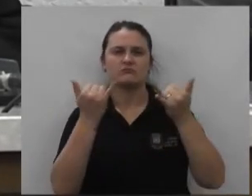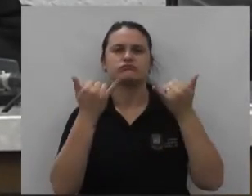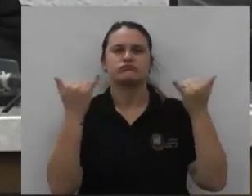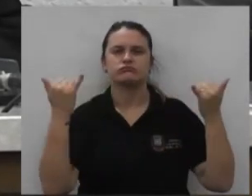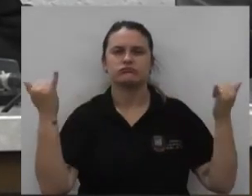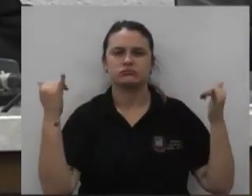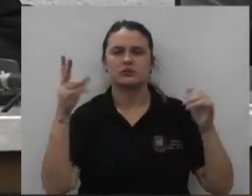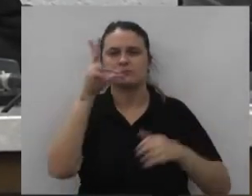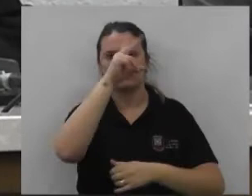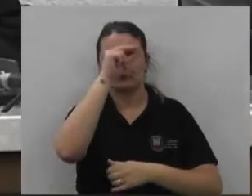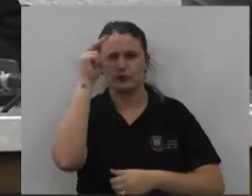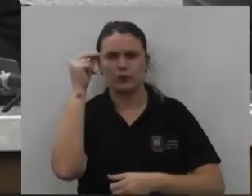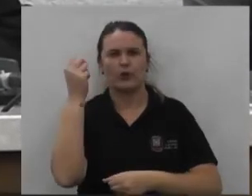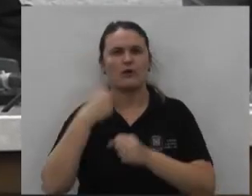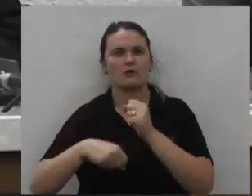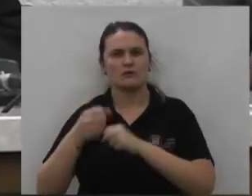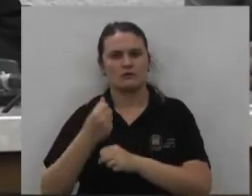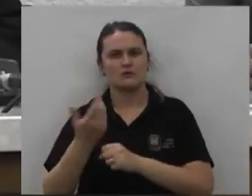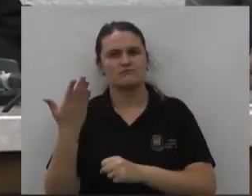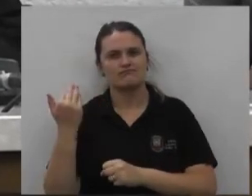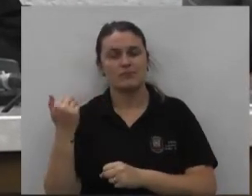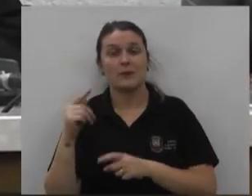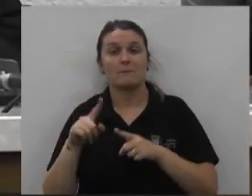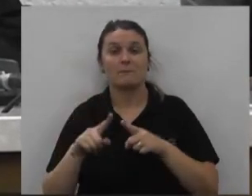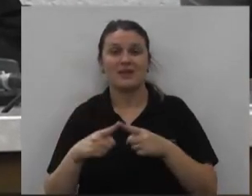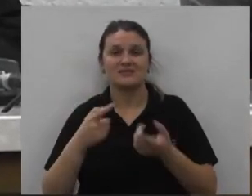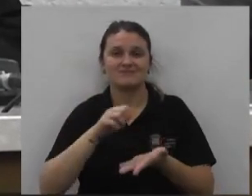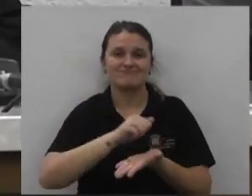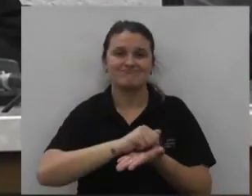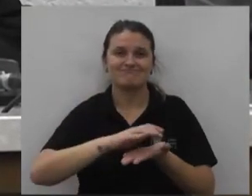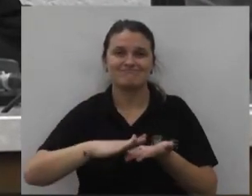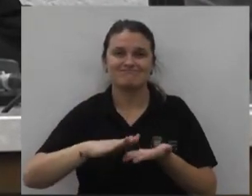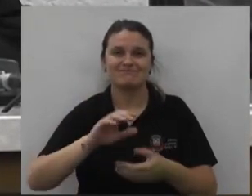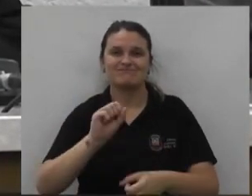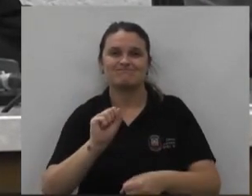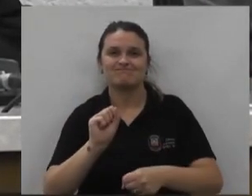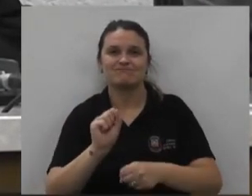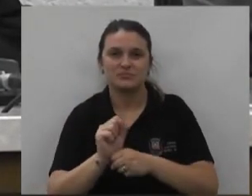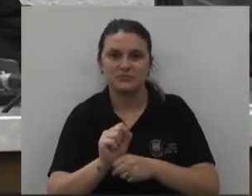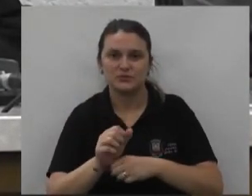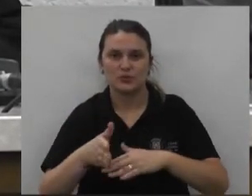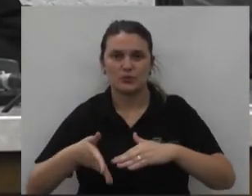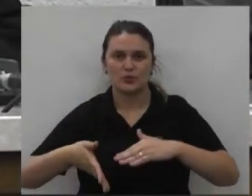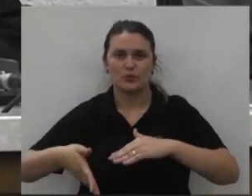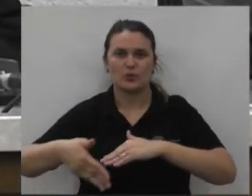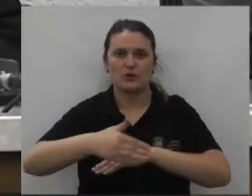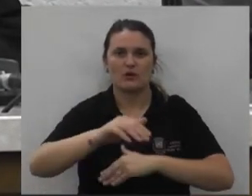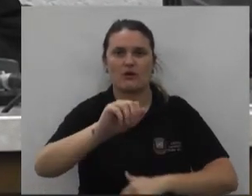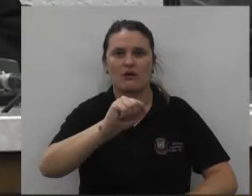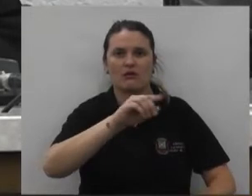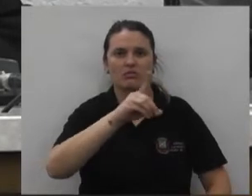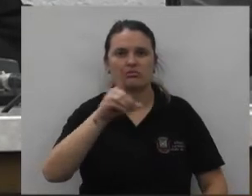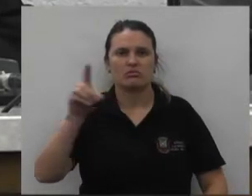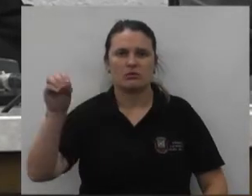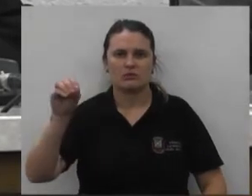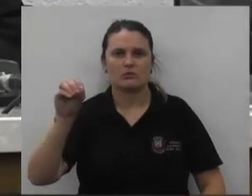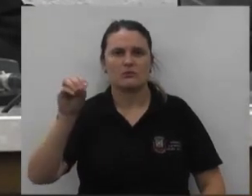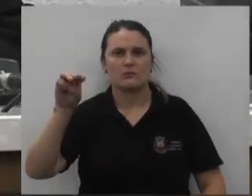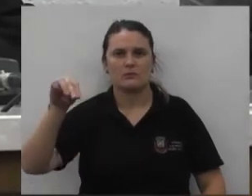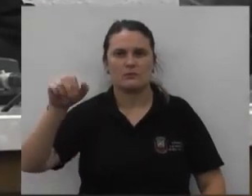do executivo mas o revestimento foi interrompido na esquina com a rua Dão Manuel Adeobox